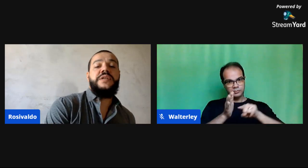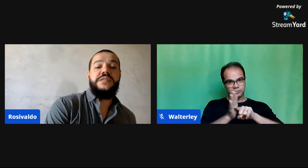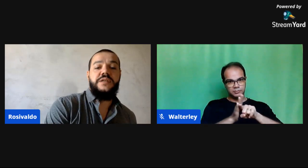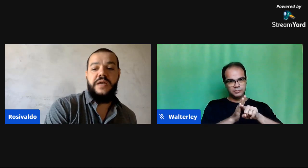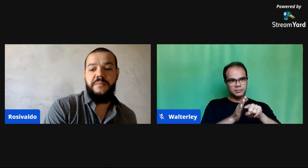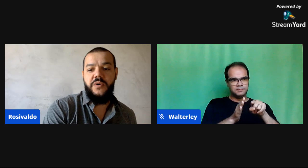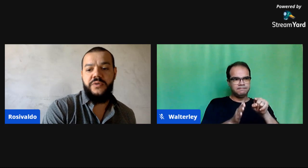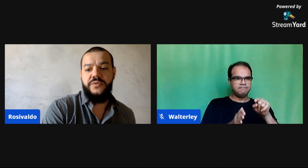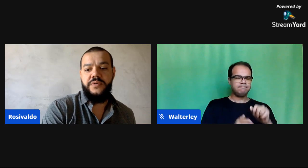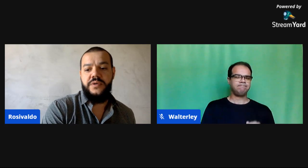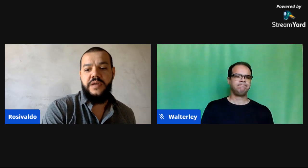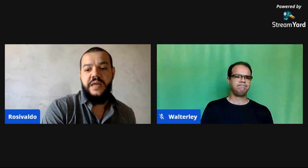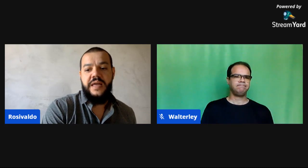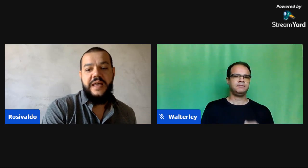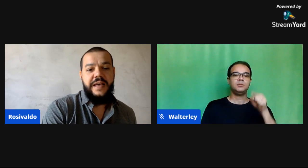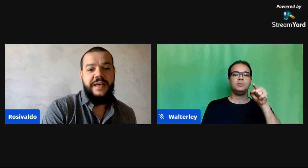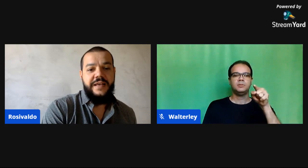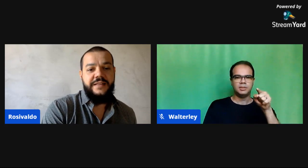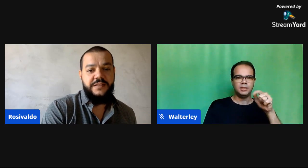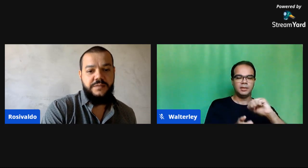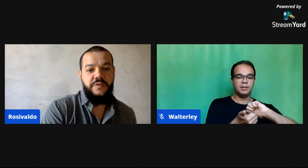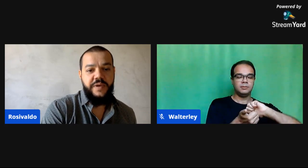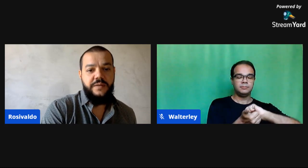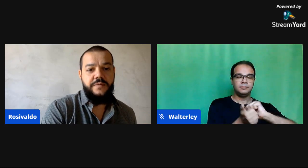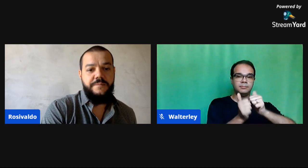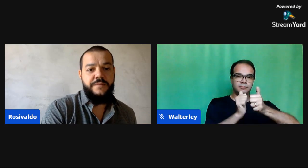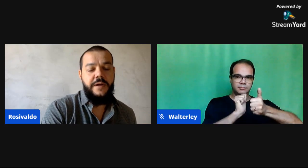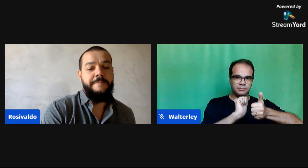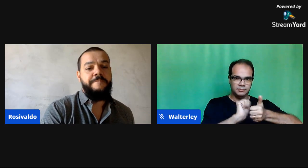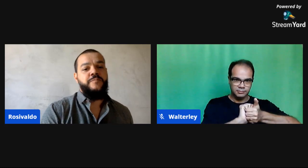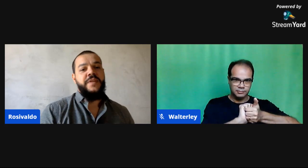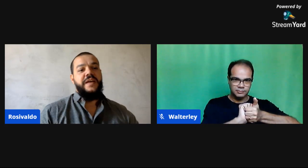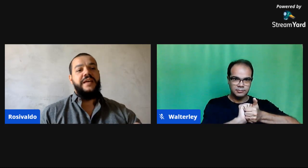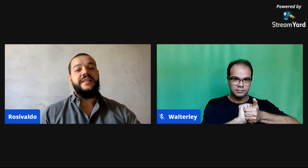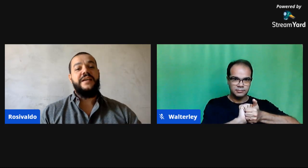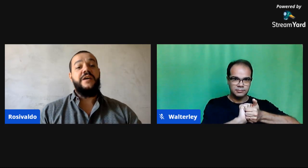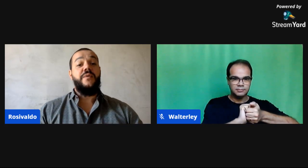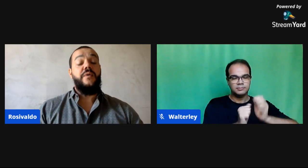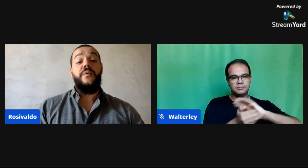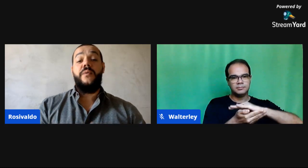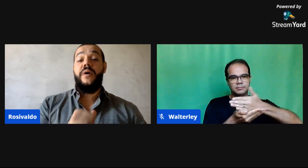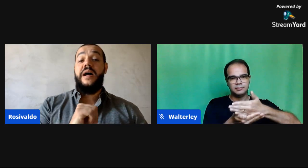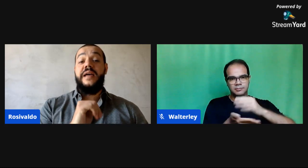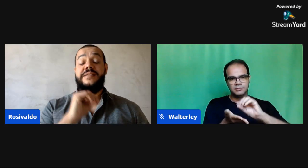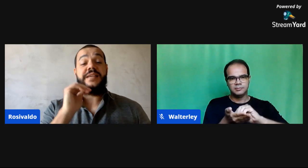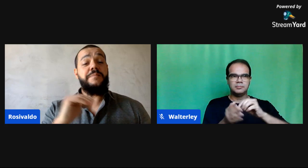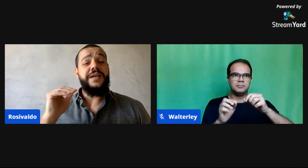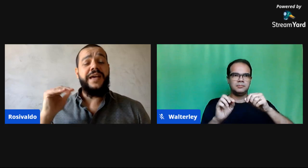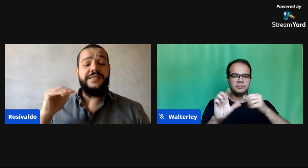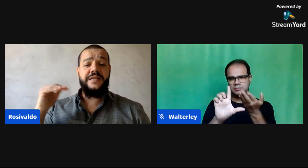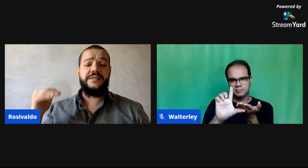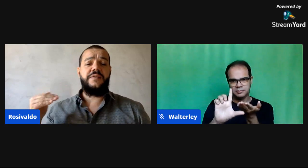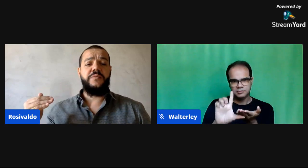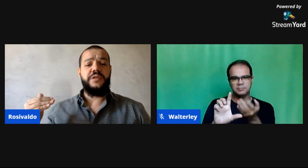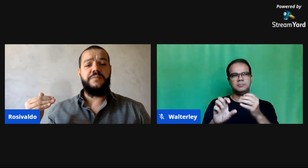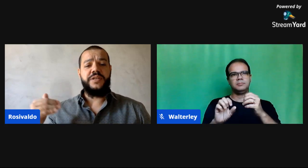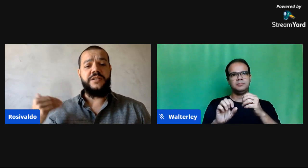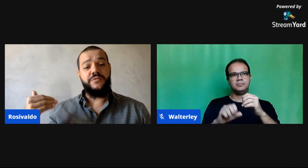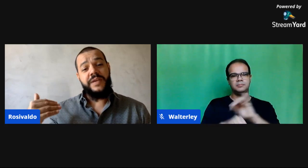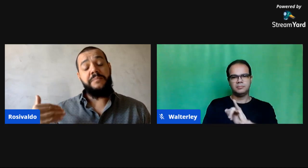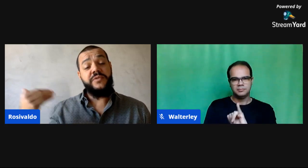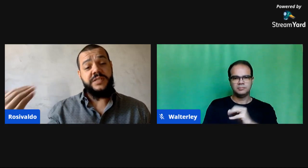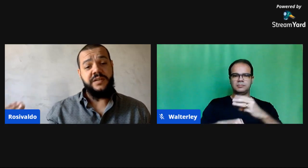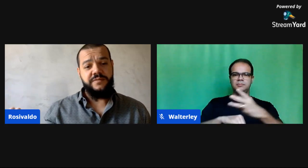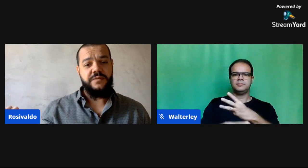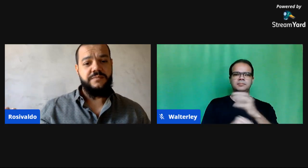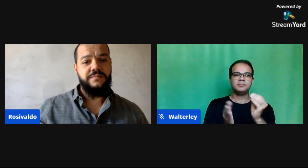adaptar para o ensino remoto, nesse momento, né, então, e sempre essa questão é muito